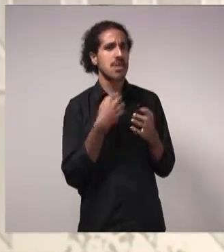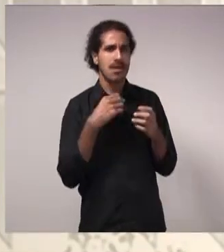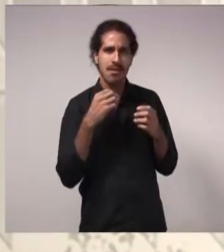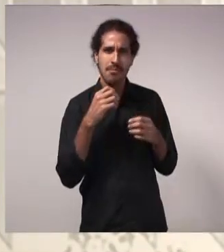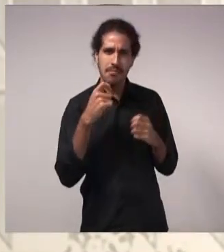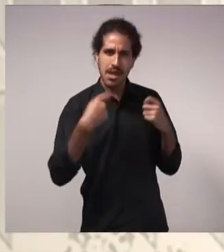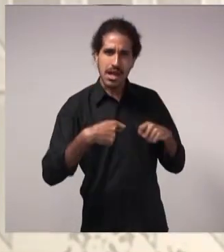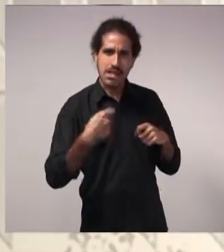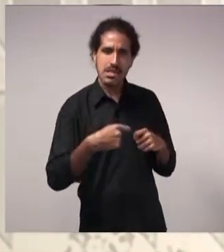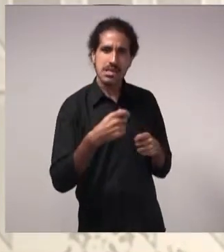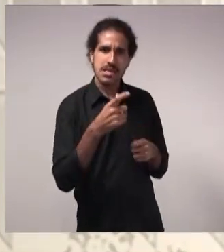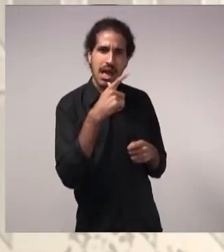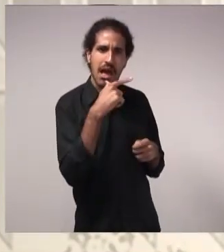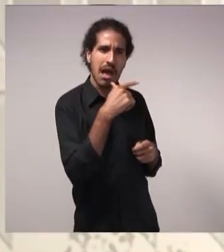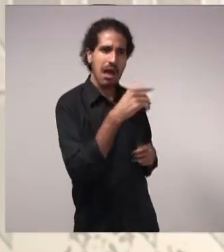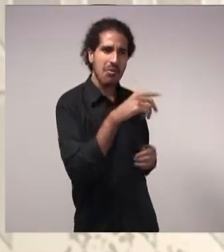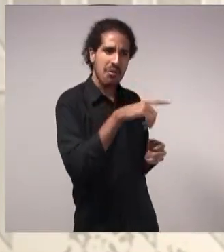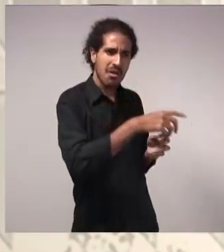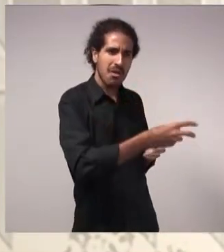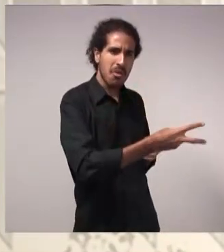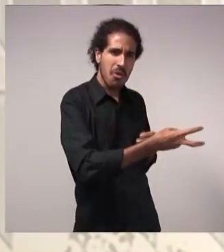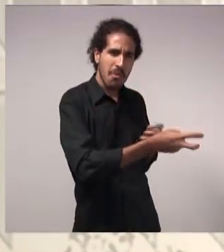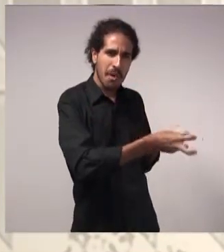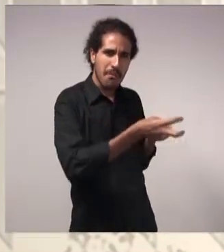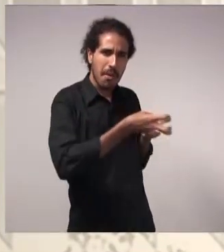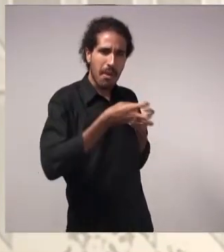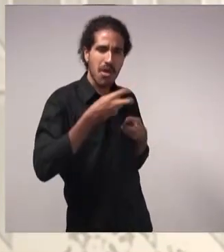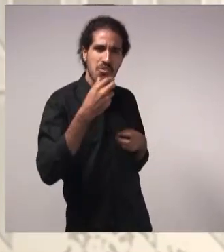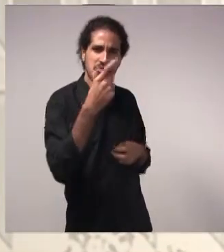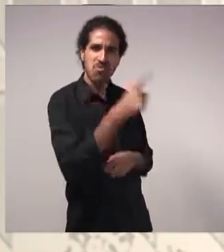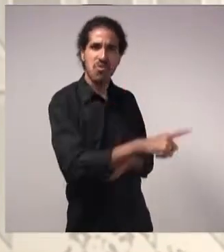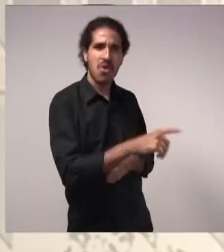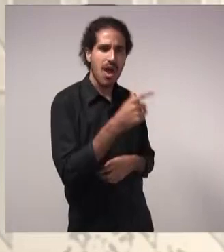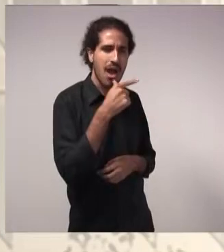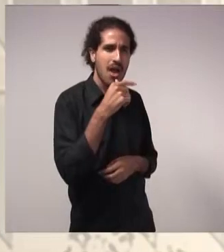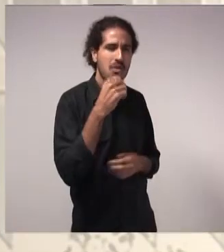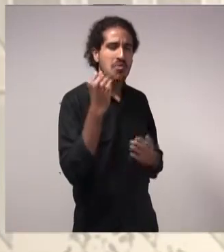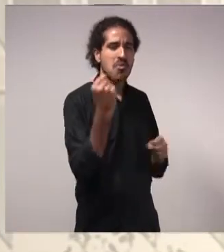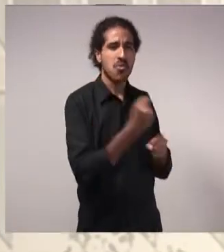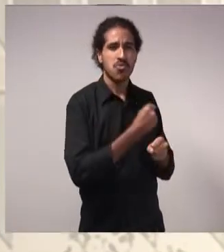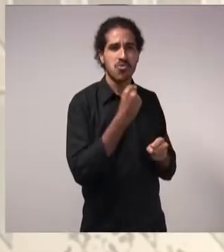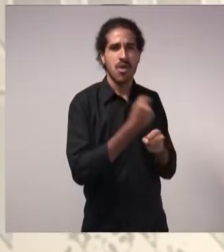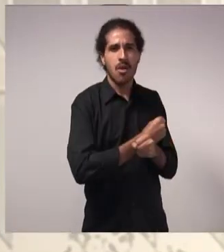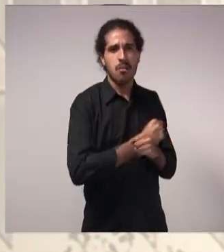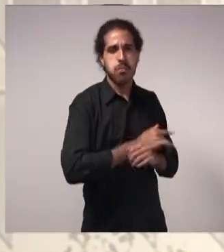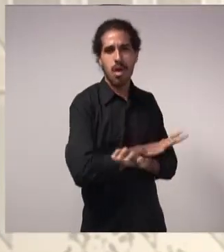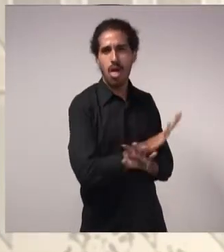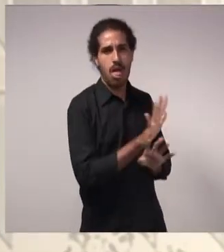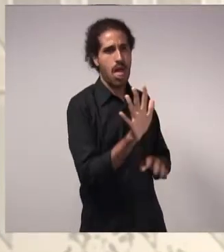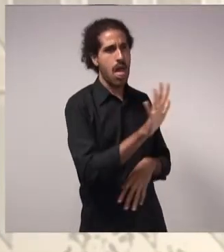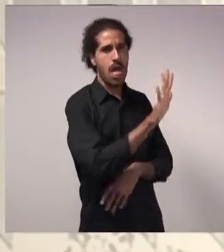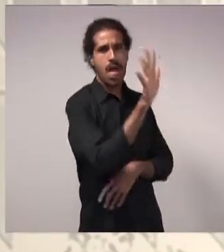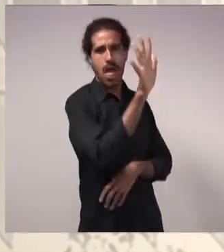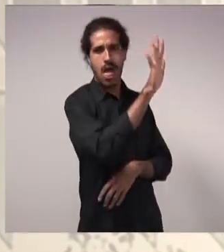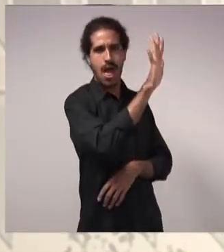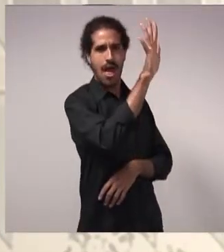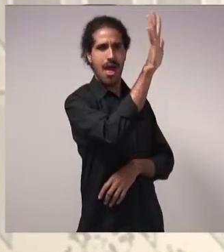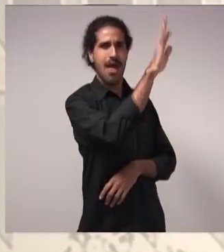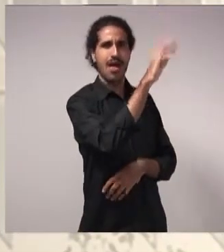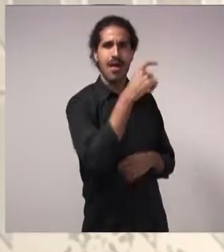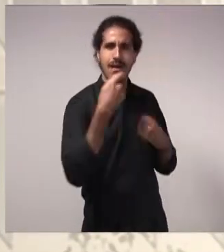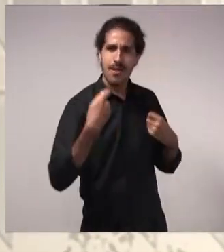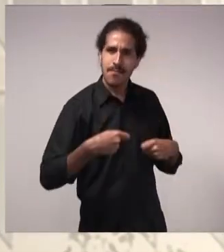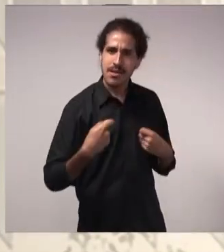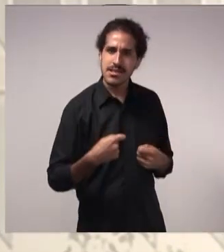recursos hídricos? Exploração de novos recursos hídricos? Construção, mega construções faraônicas, que vão